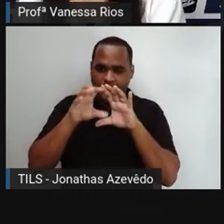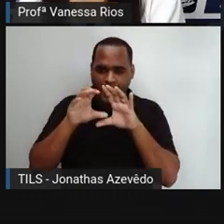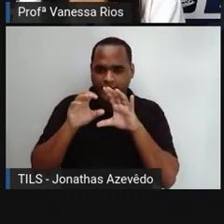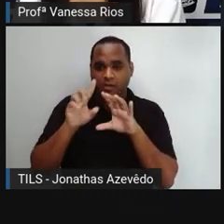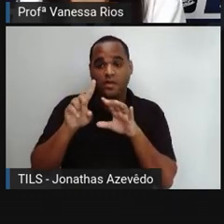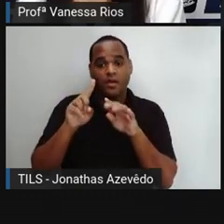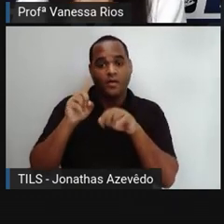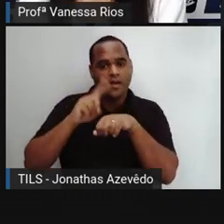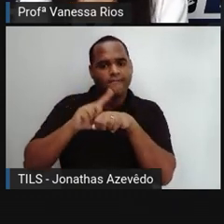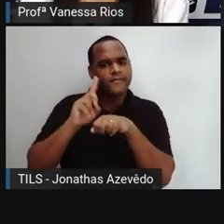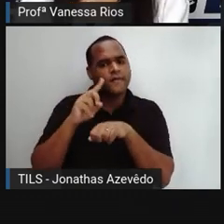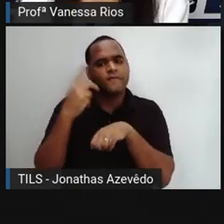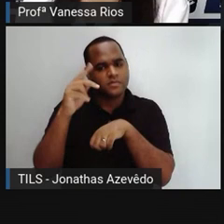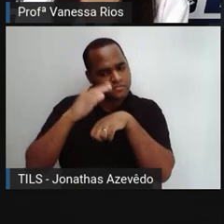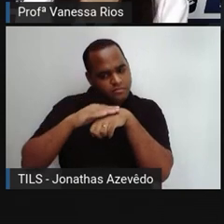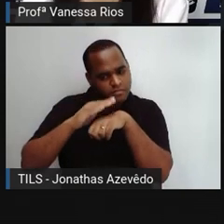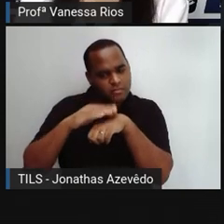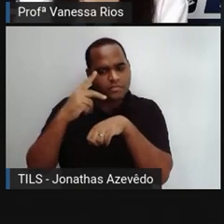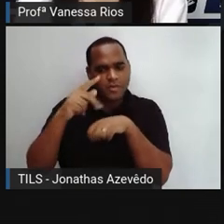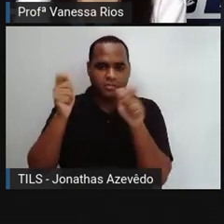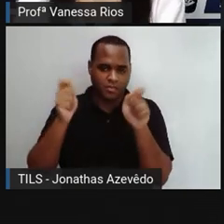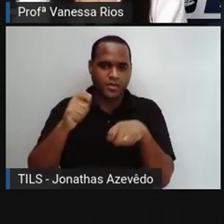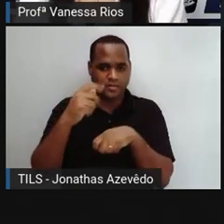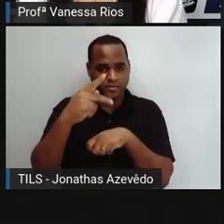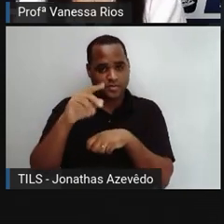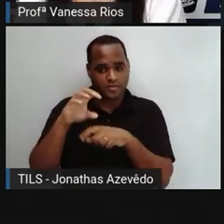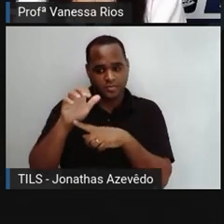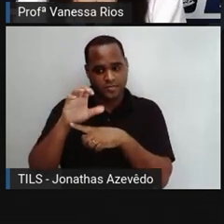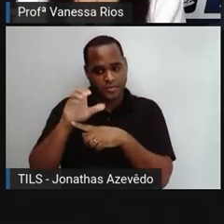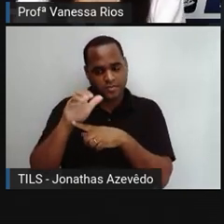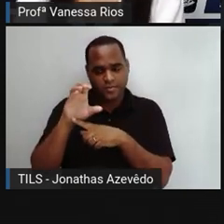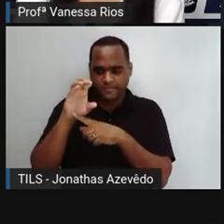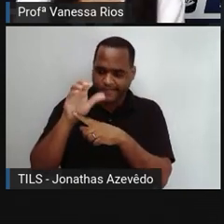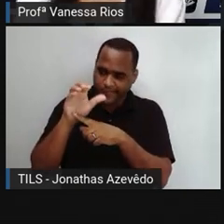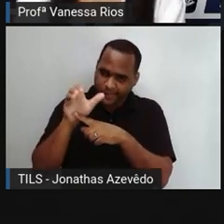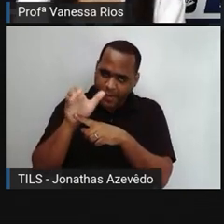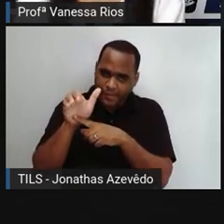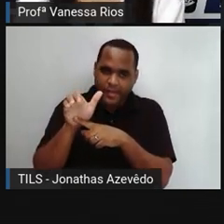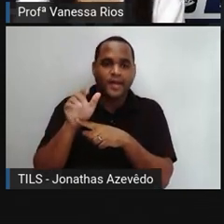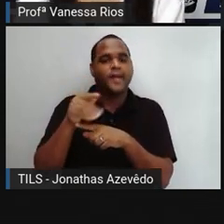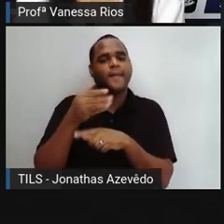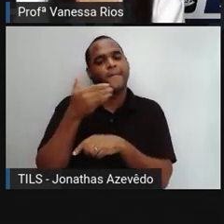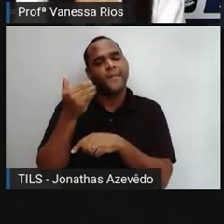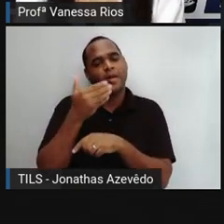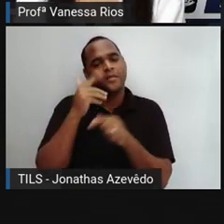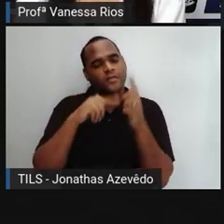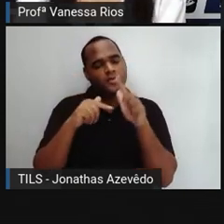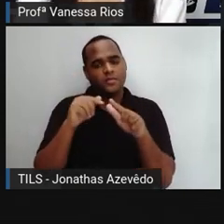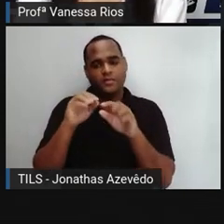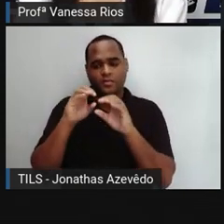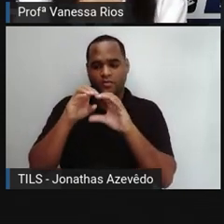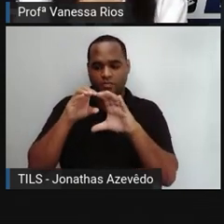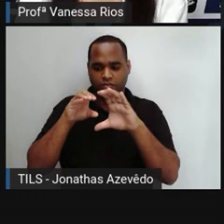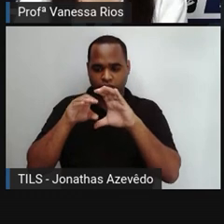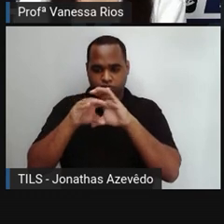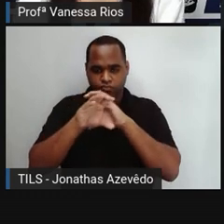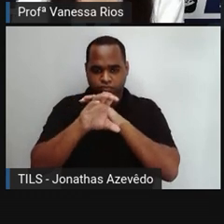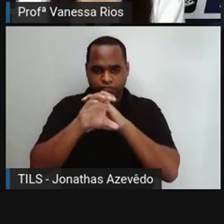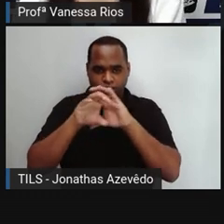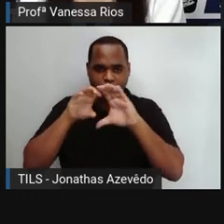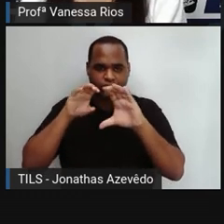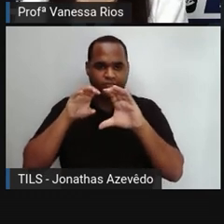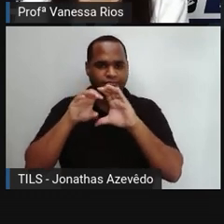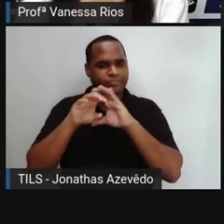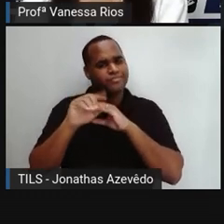automático, então você mesmo pode ajustar o foco, a fotografia vai ficar com a qualidade melhor. Não use o zoom para